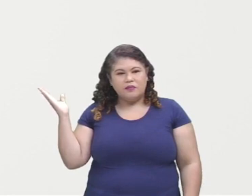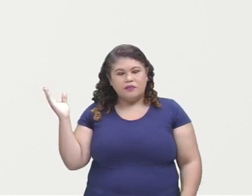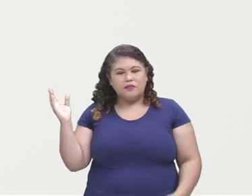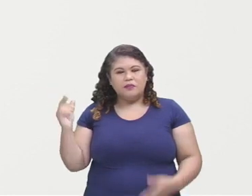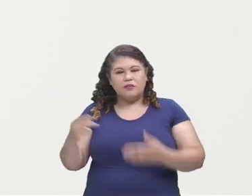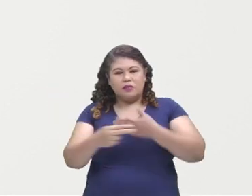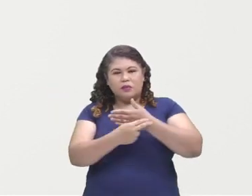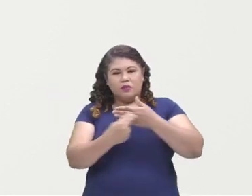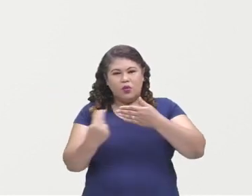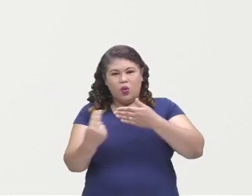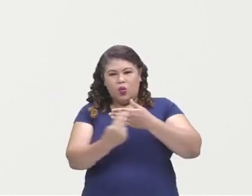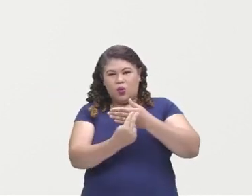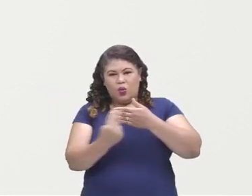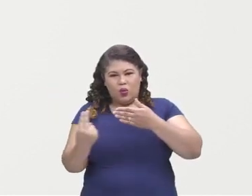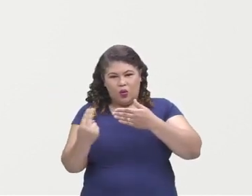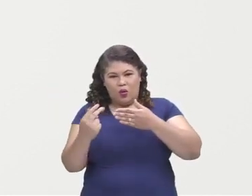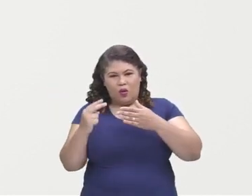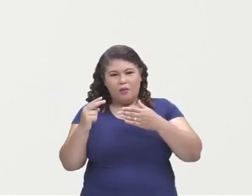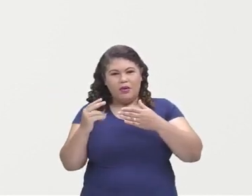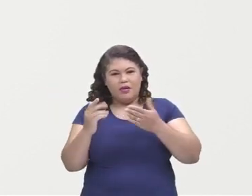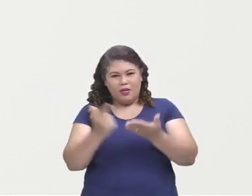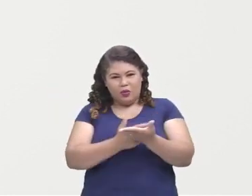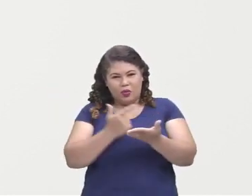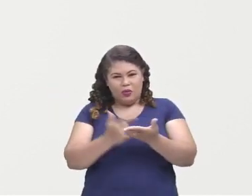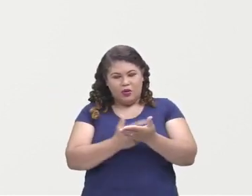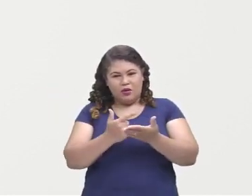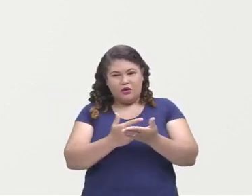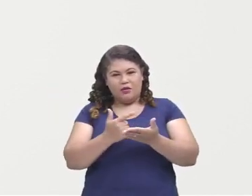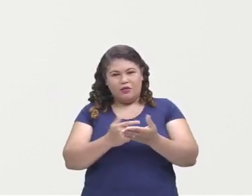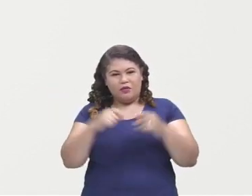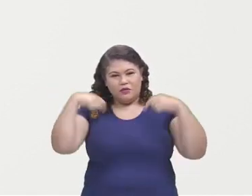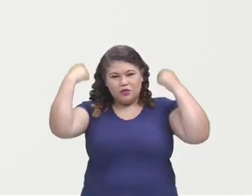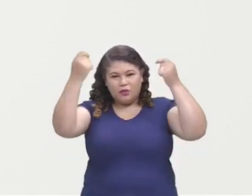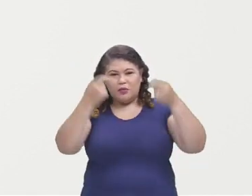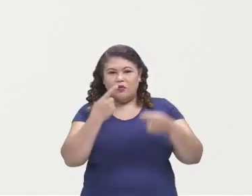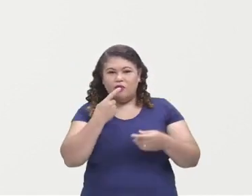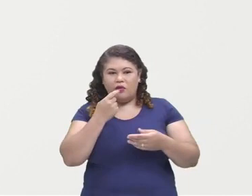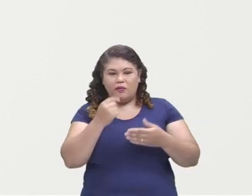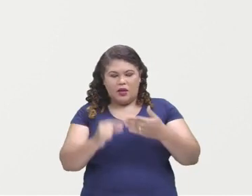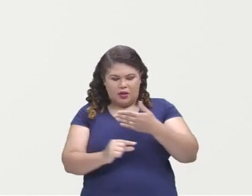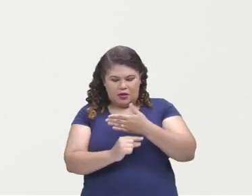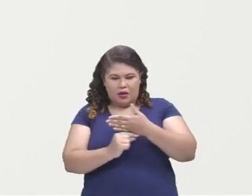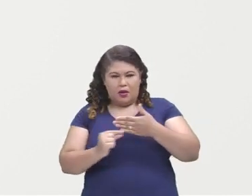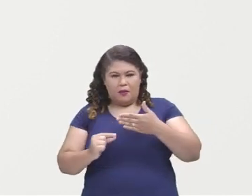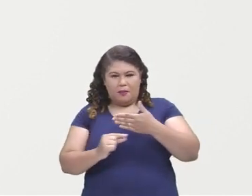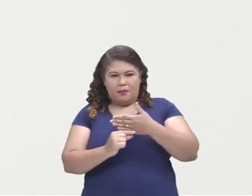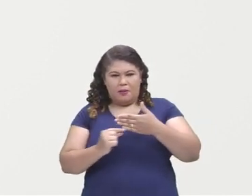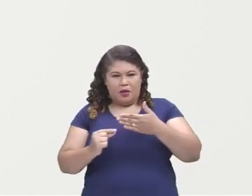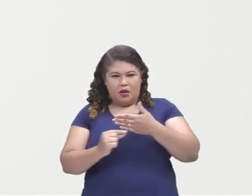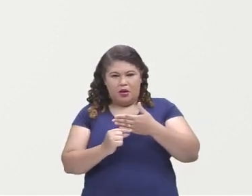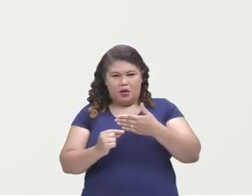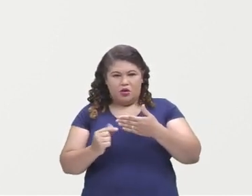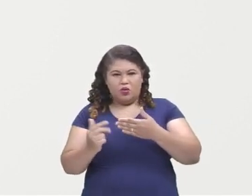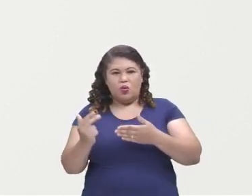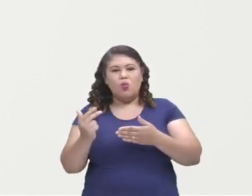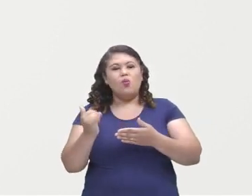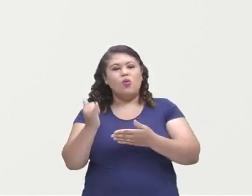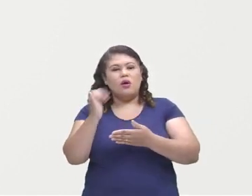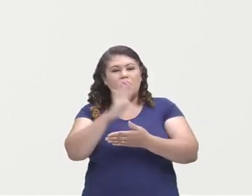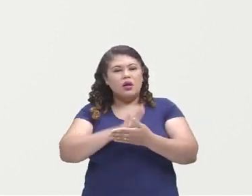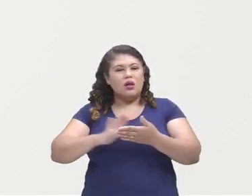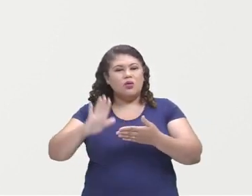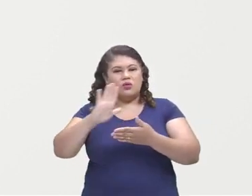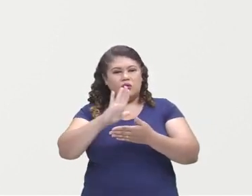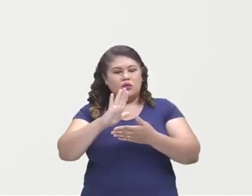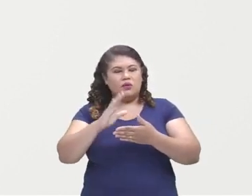escrito aqui? Vamos ler? Chapeuzinho Vermelho. E aqui embaixo? Ilustrações, Luísa